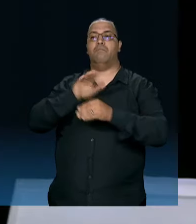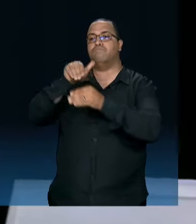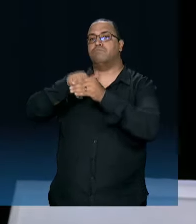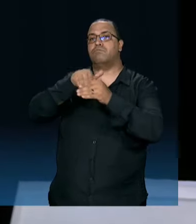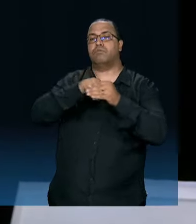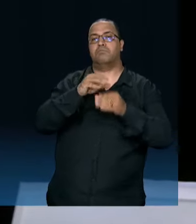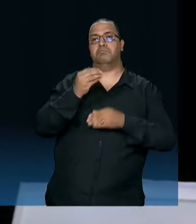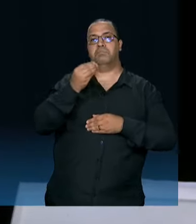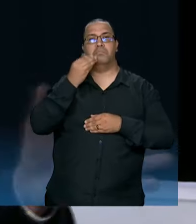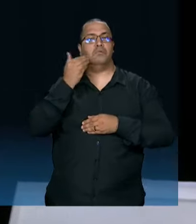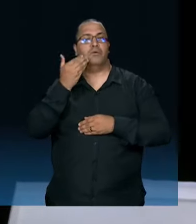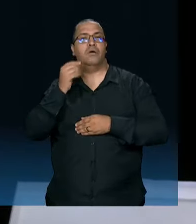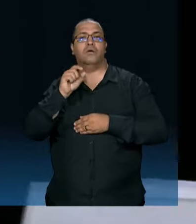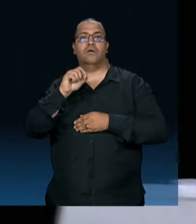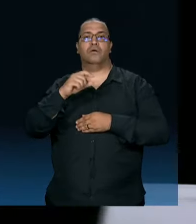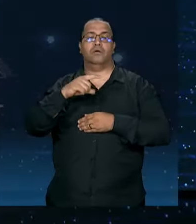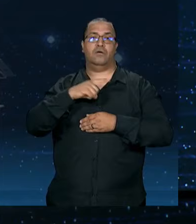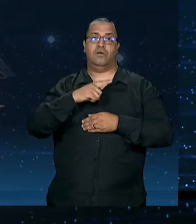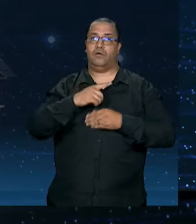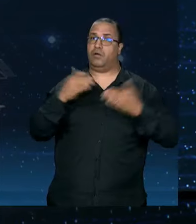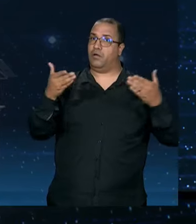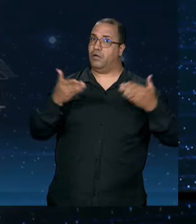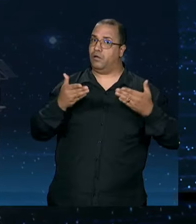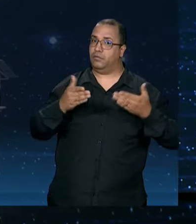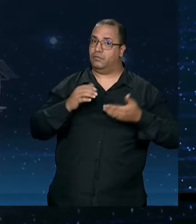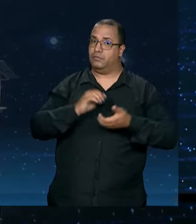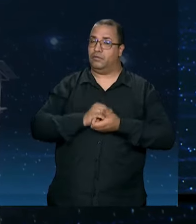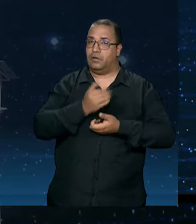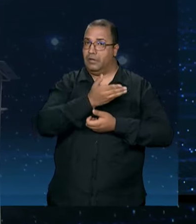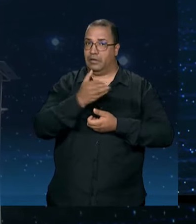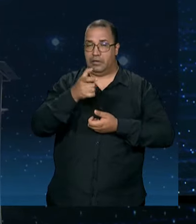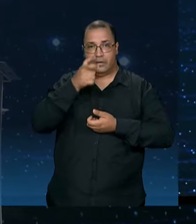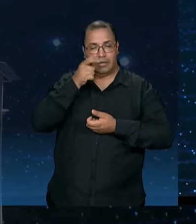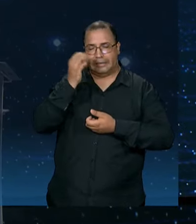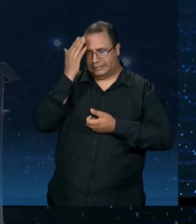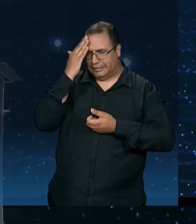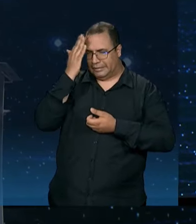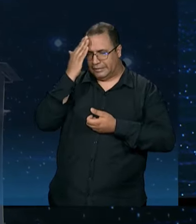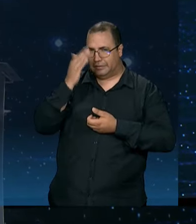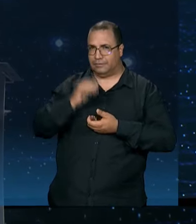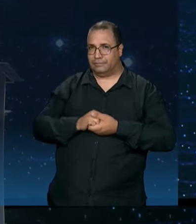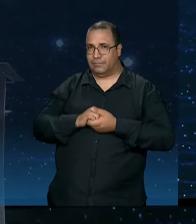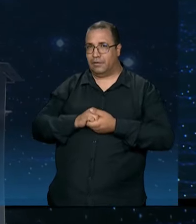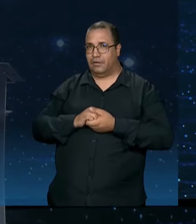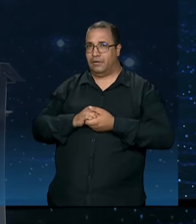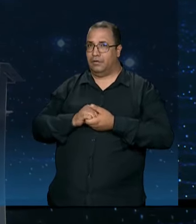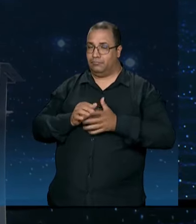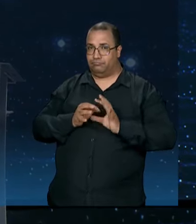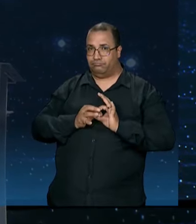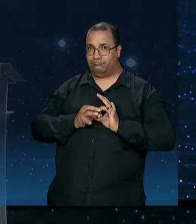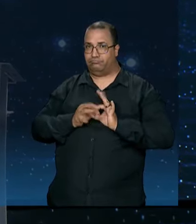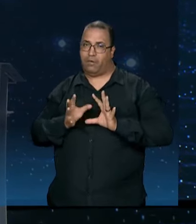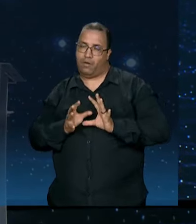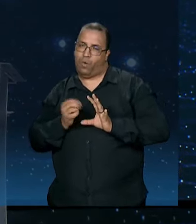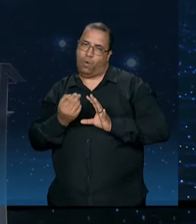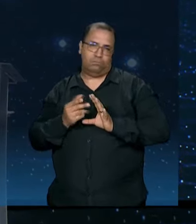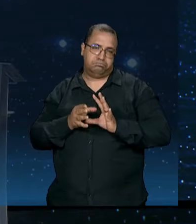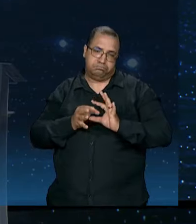ou inexperiência. O que está em jogo nessa eleição, e você que está assistindo sabe, é deixar como está ou mudar.